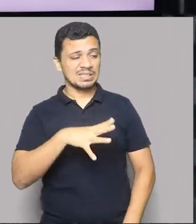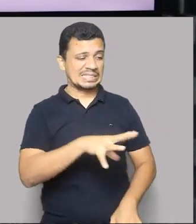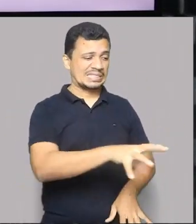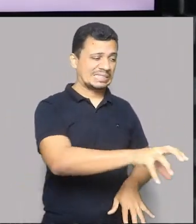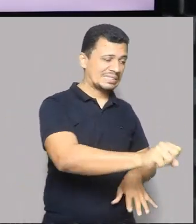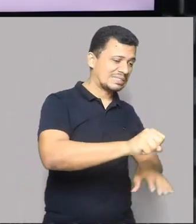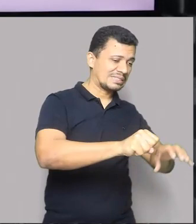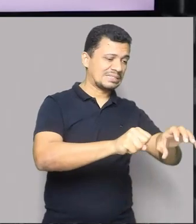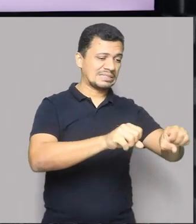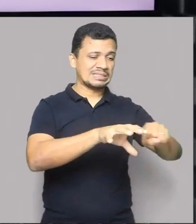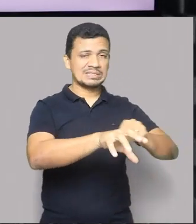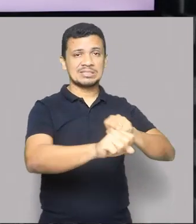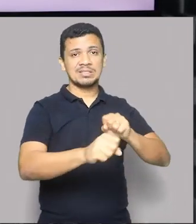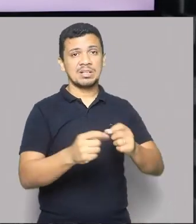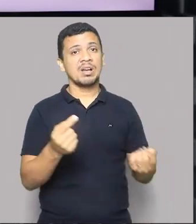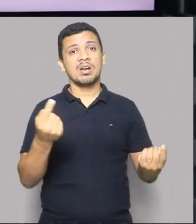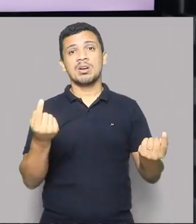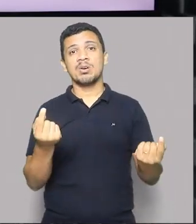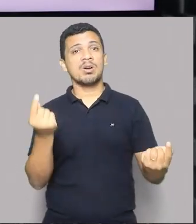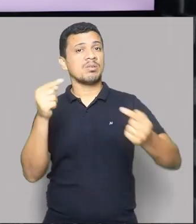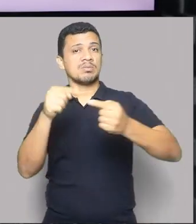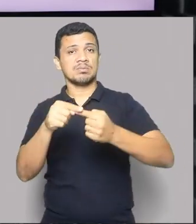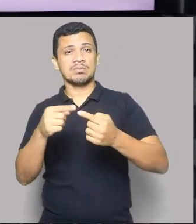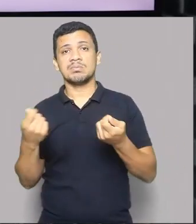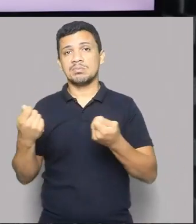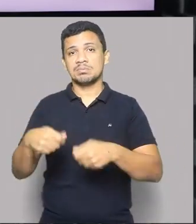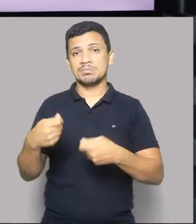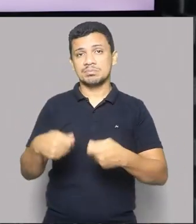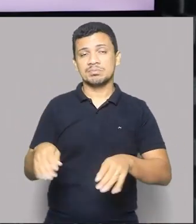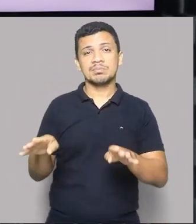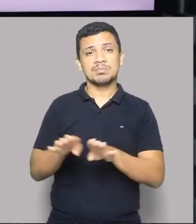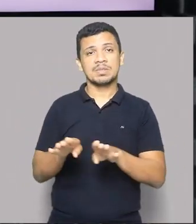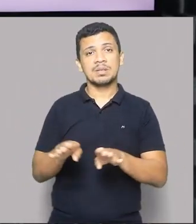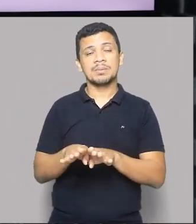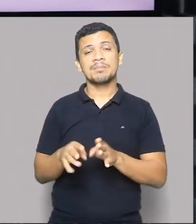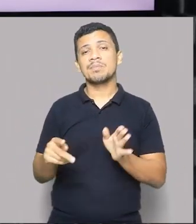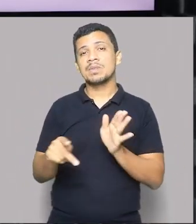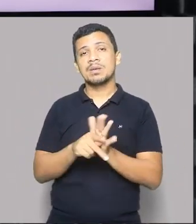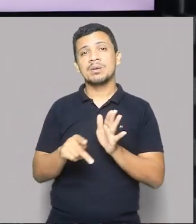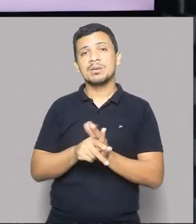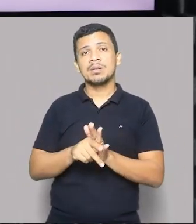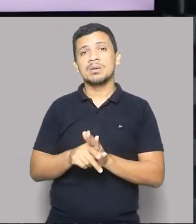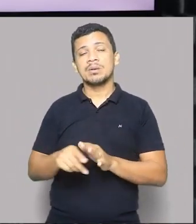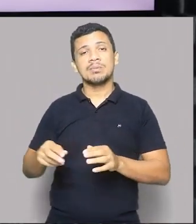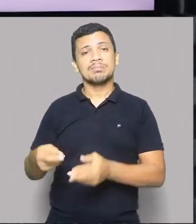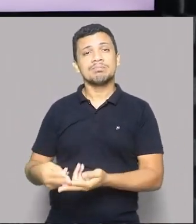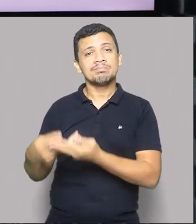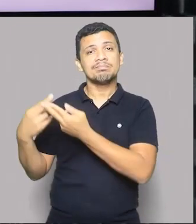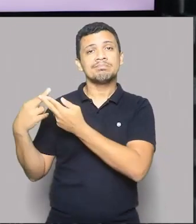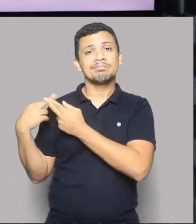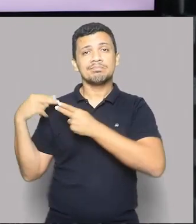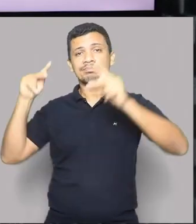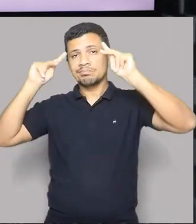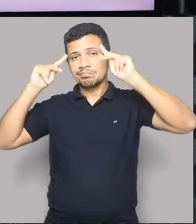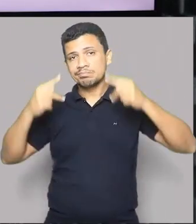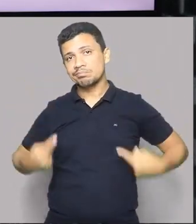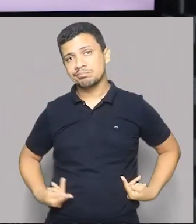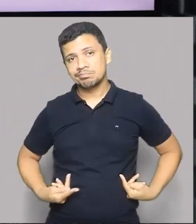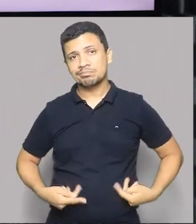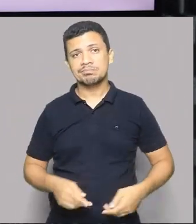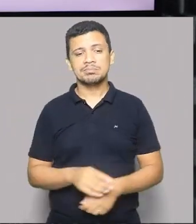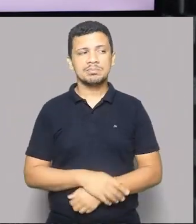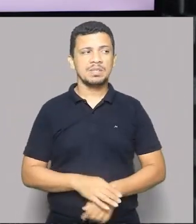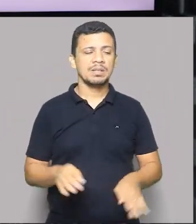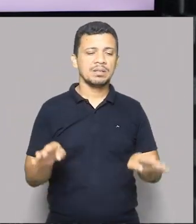acordo com a intenção, com as necessidades, ou com os status da ação antropogênica. E aí eu tenho esse